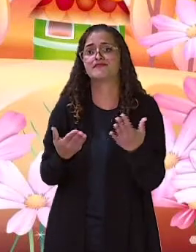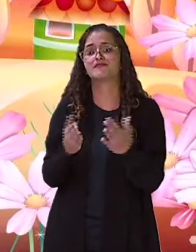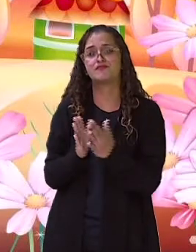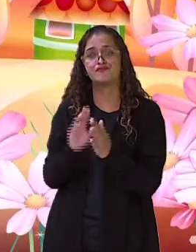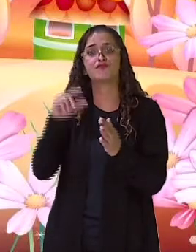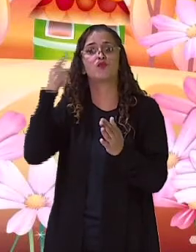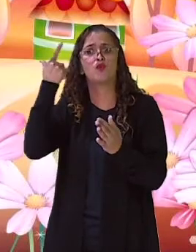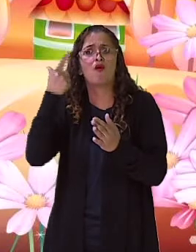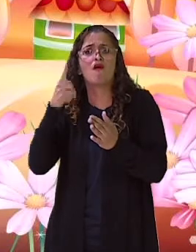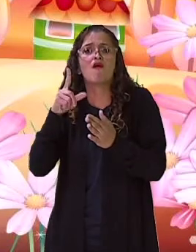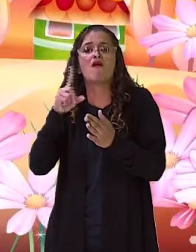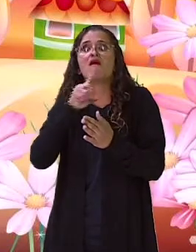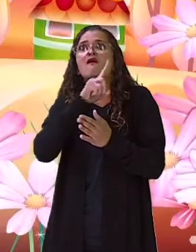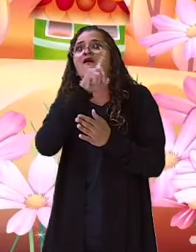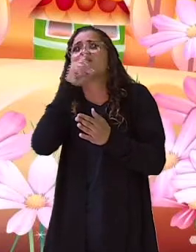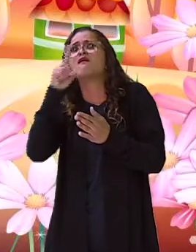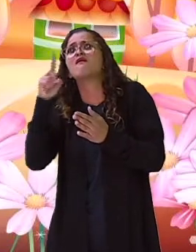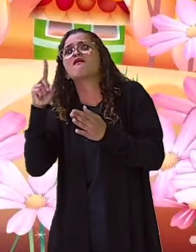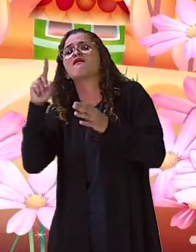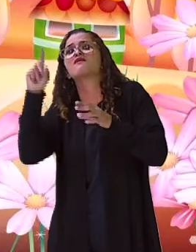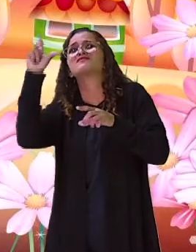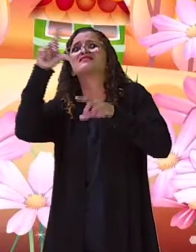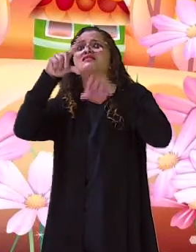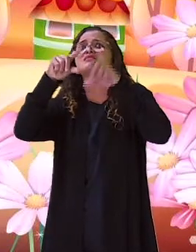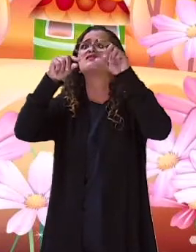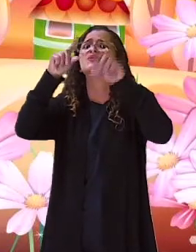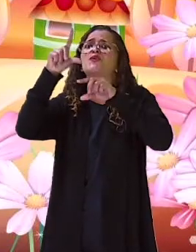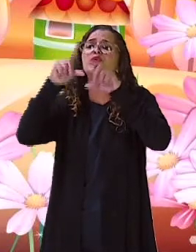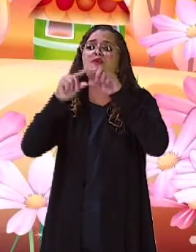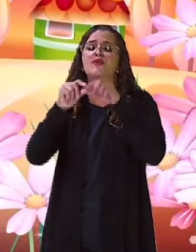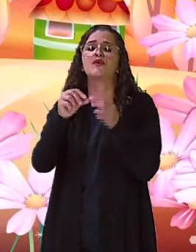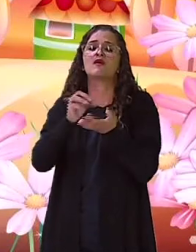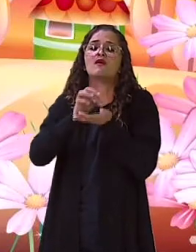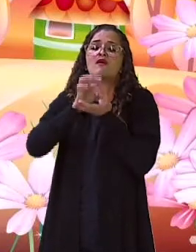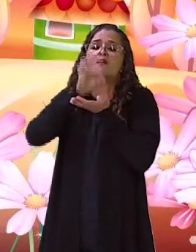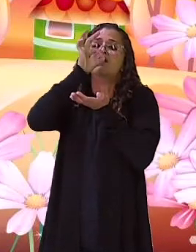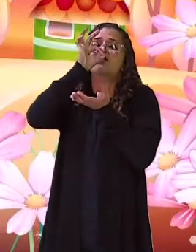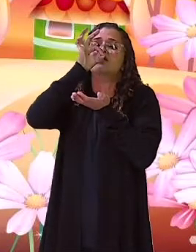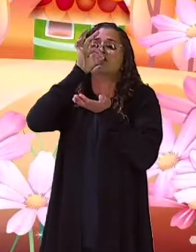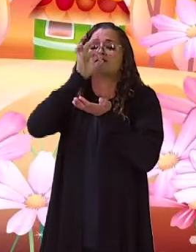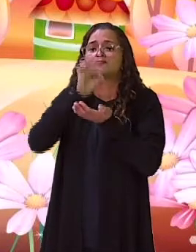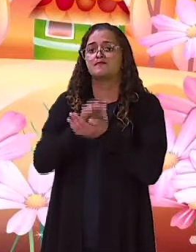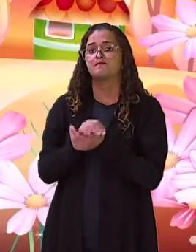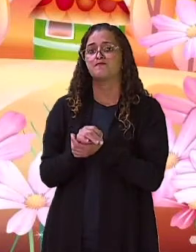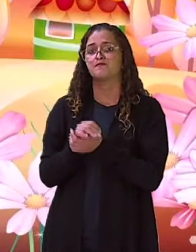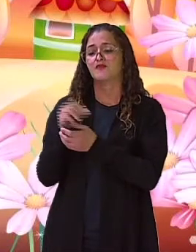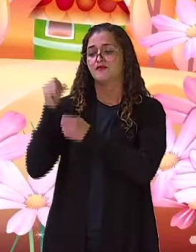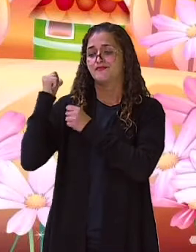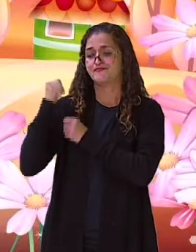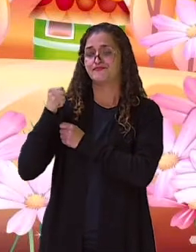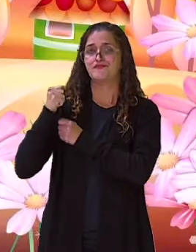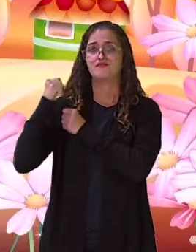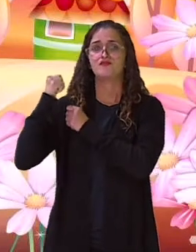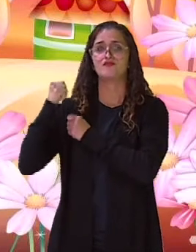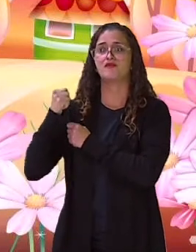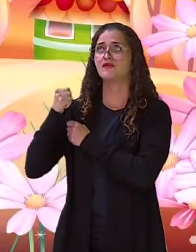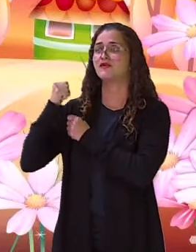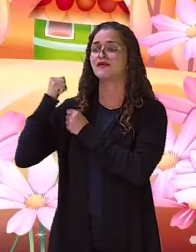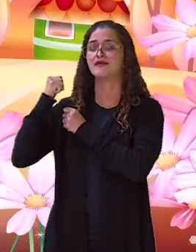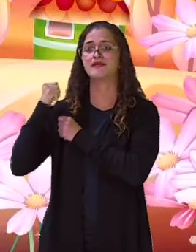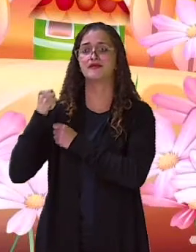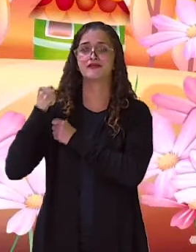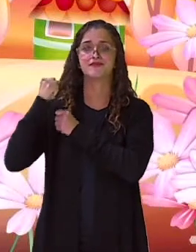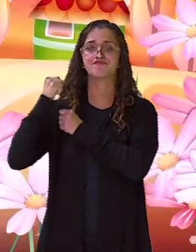cheio de estrelas, tomou um café preto e foi para a roça. Sentiu um